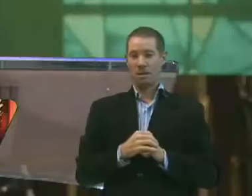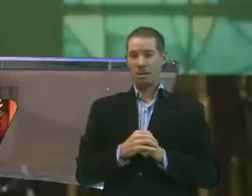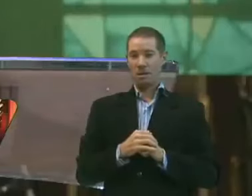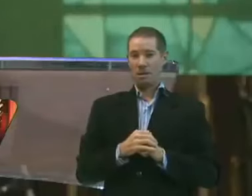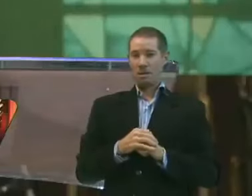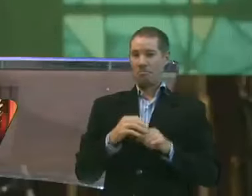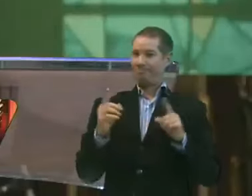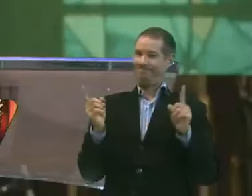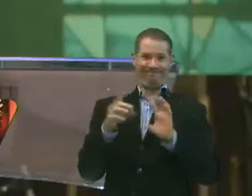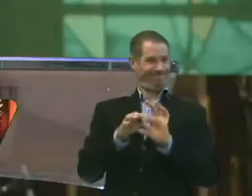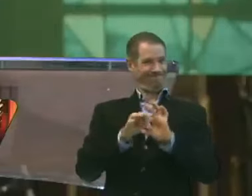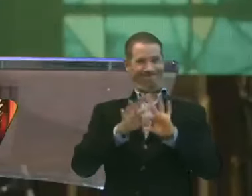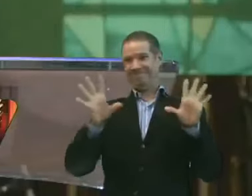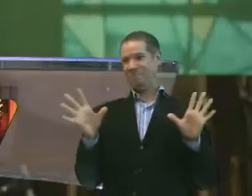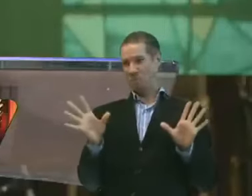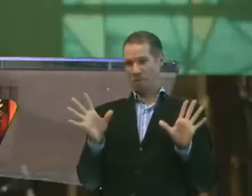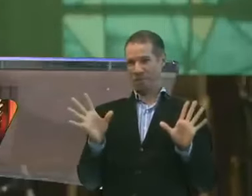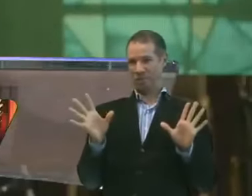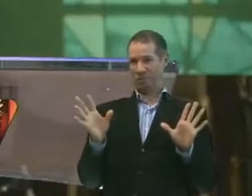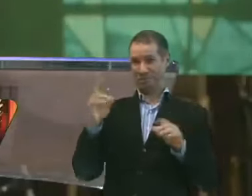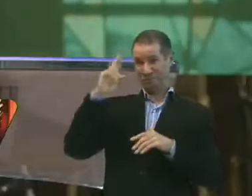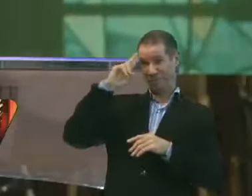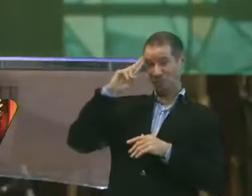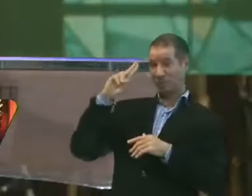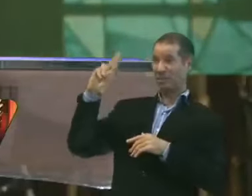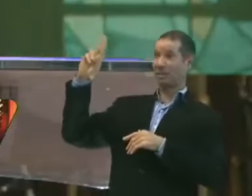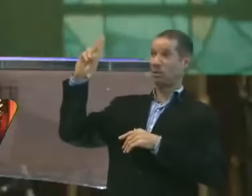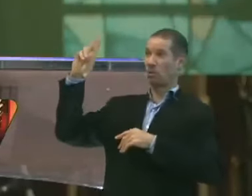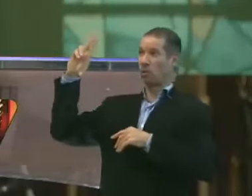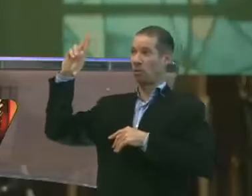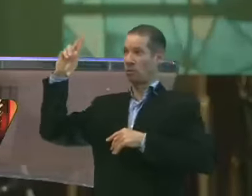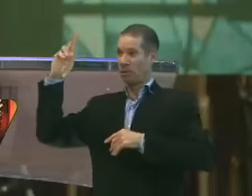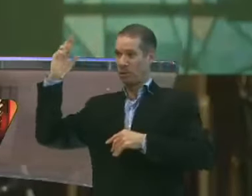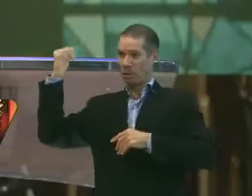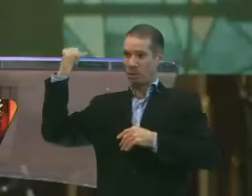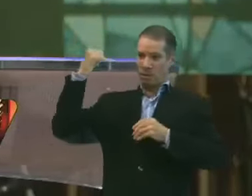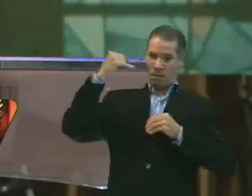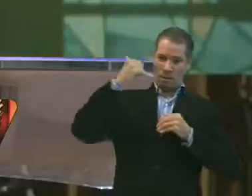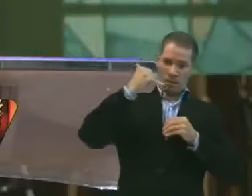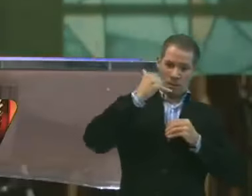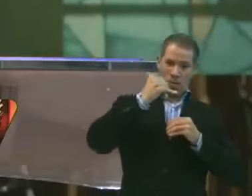Não permitimos. Que o Senhor nos enche de esperança.